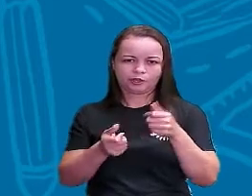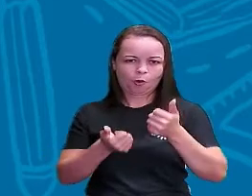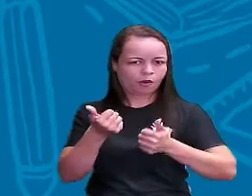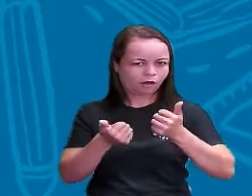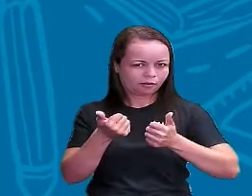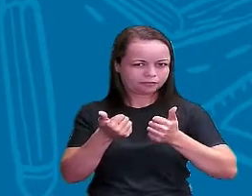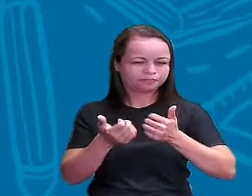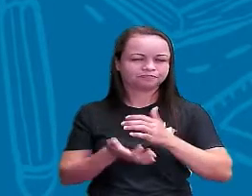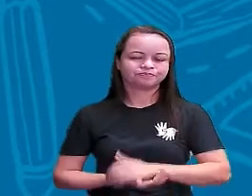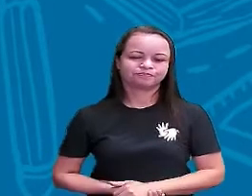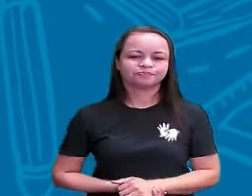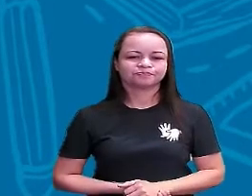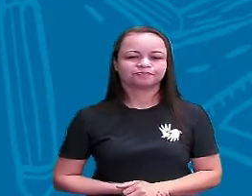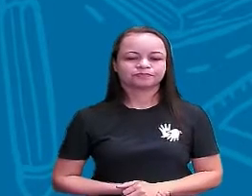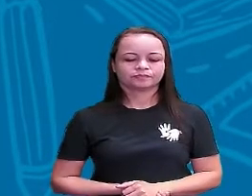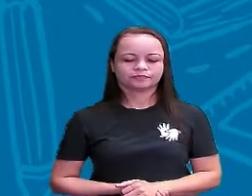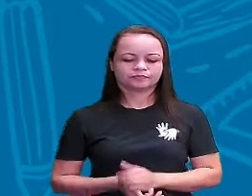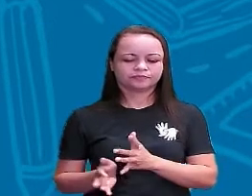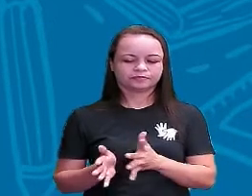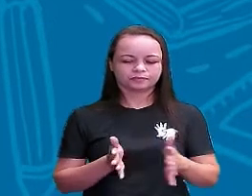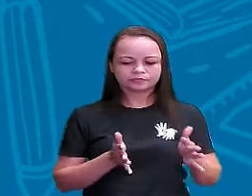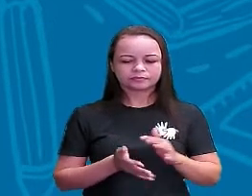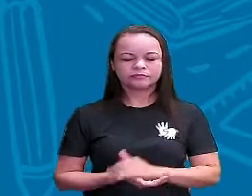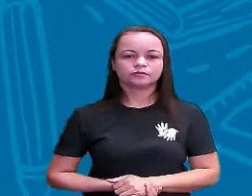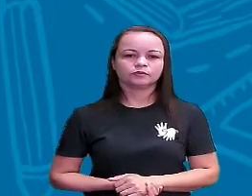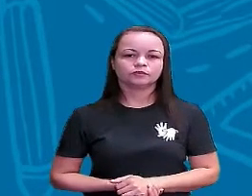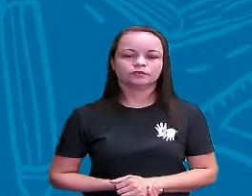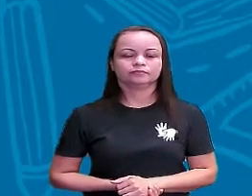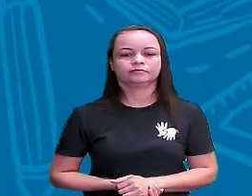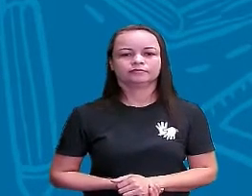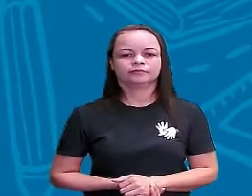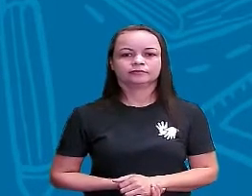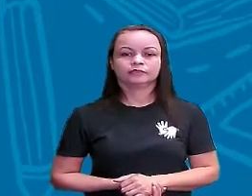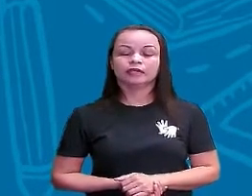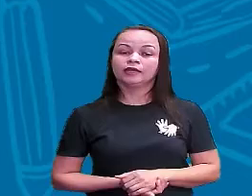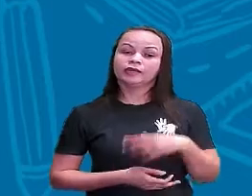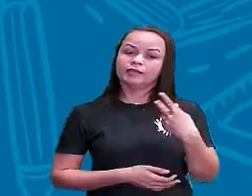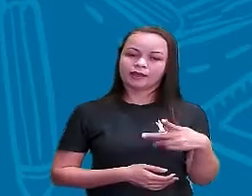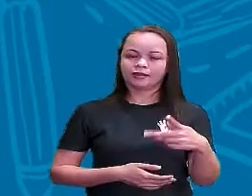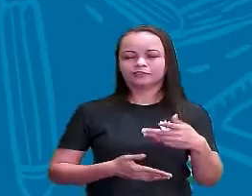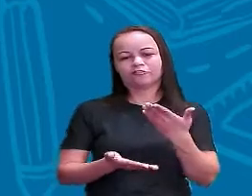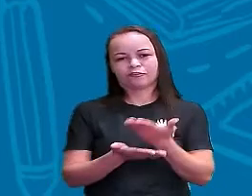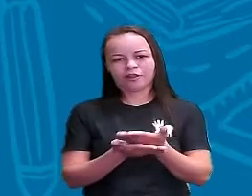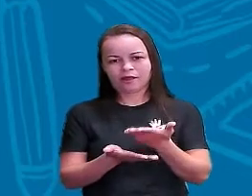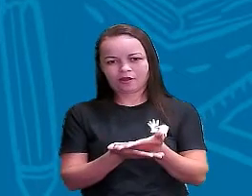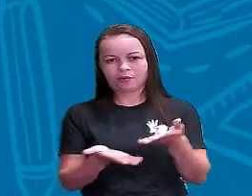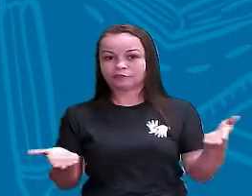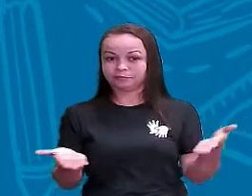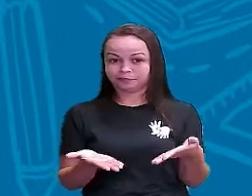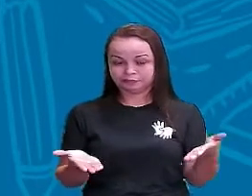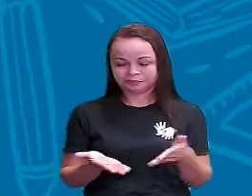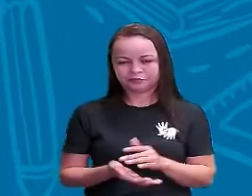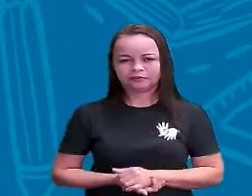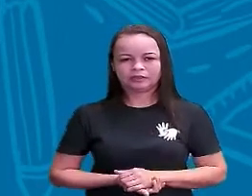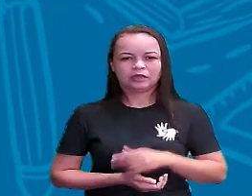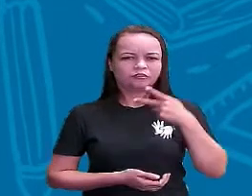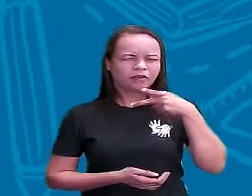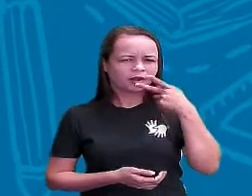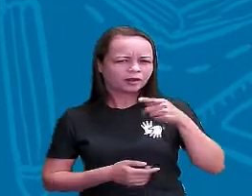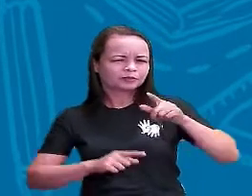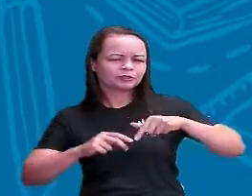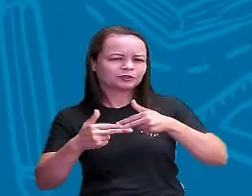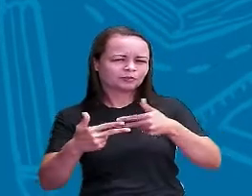Belezinha? Vamos lá Seguindo E essa foi a nossa Aula de hoje Falamos sobre os